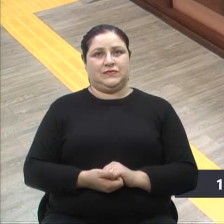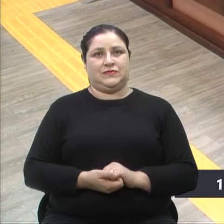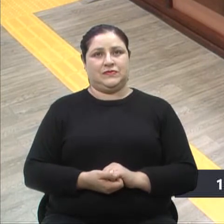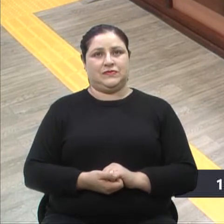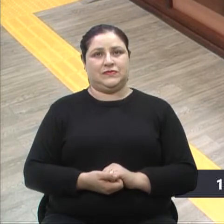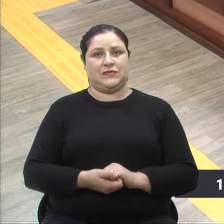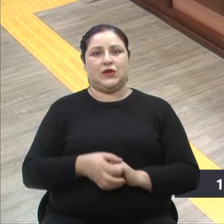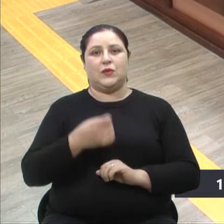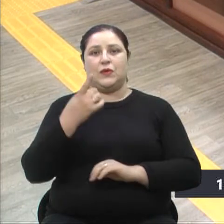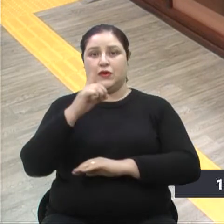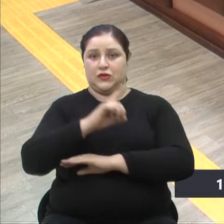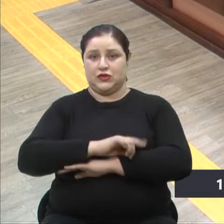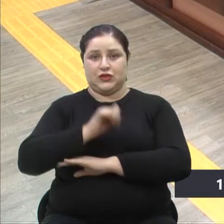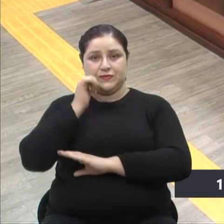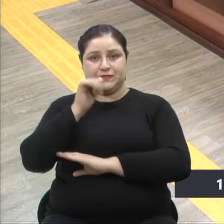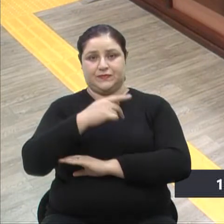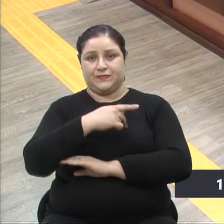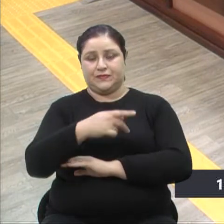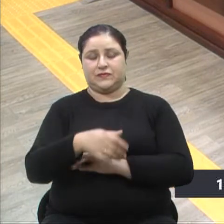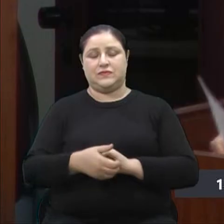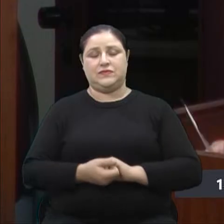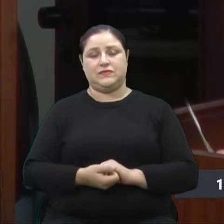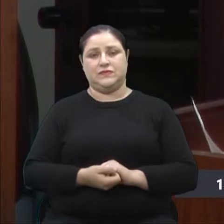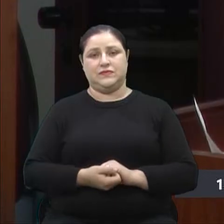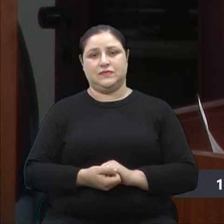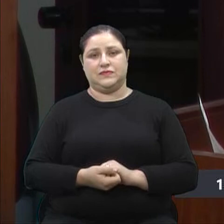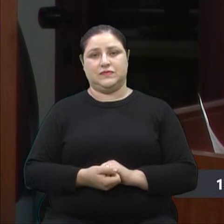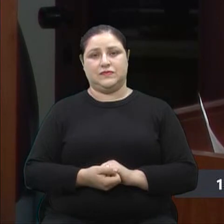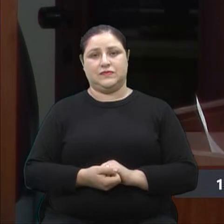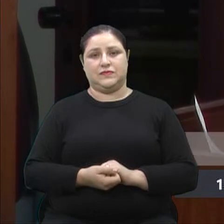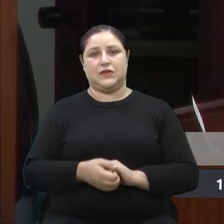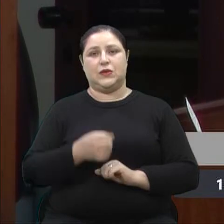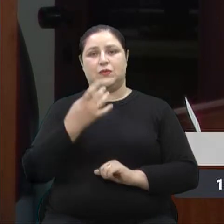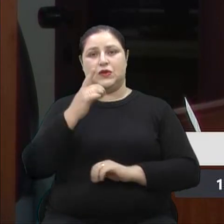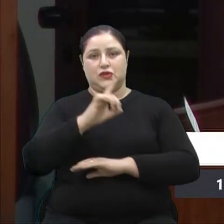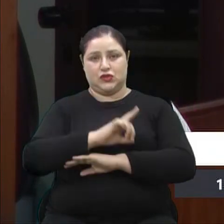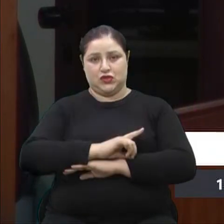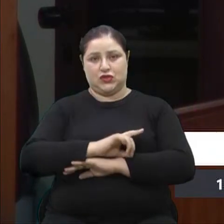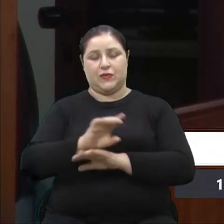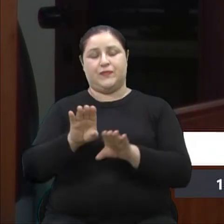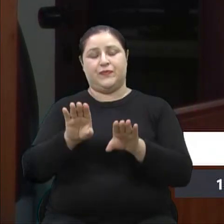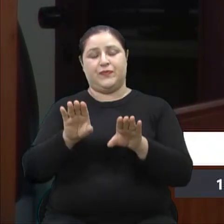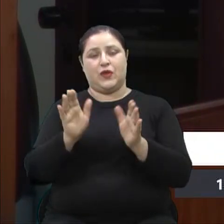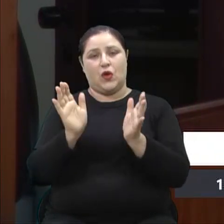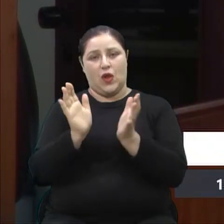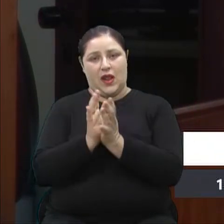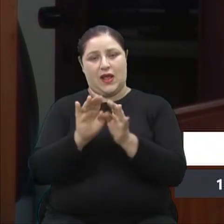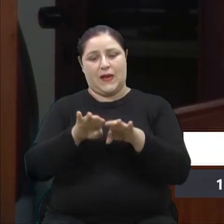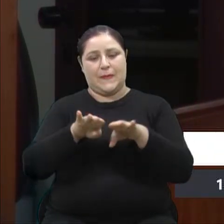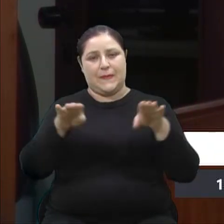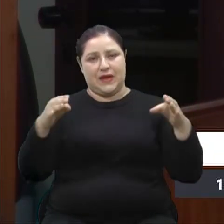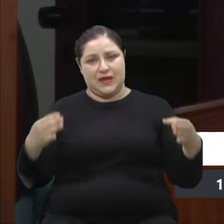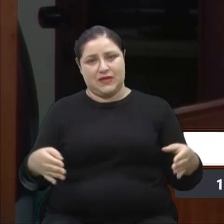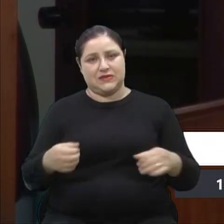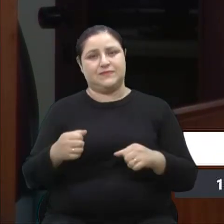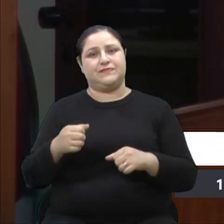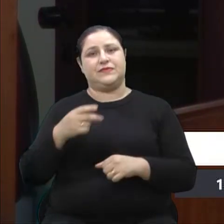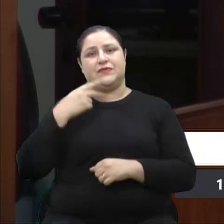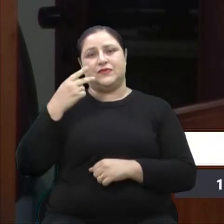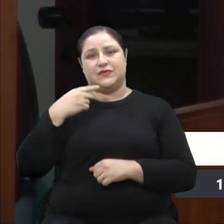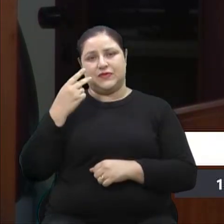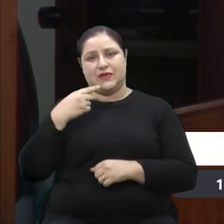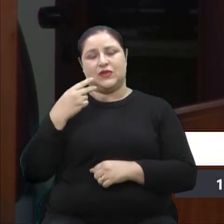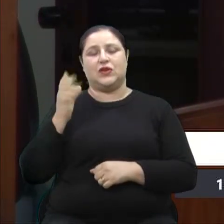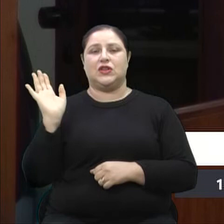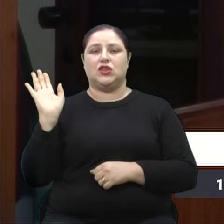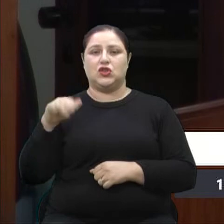Bom dia, presidente. Bom dia, meus colegas da mesa. Bom dia, senhores vereadores. Trouxo